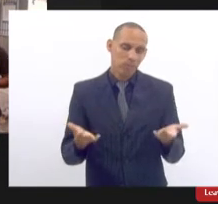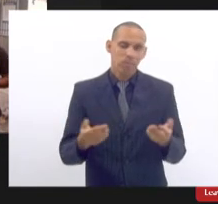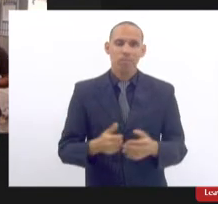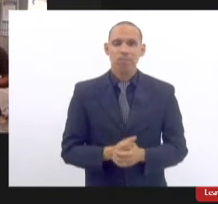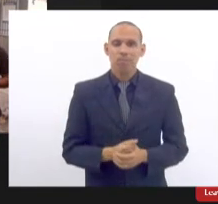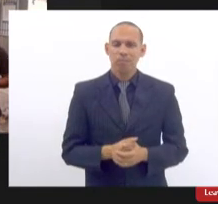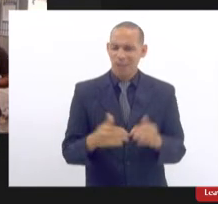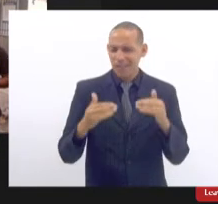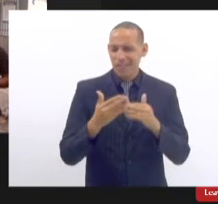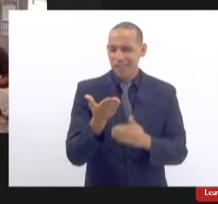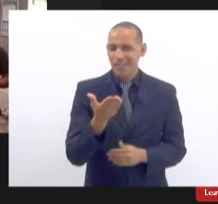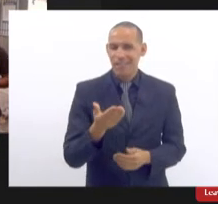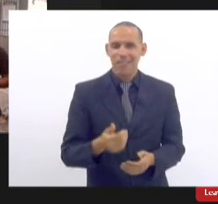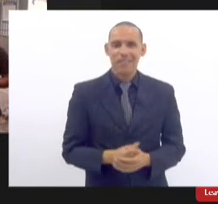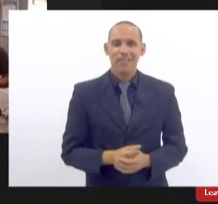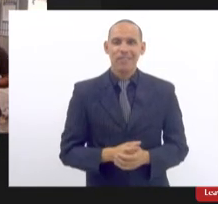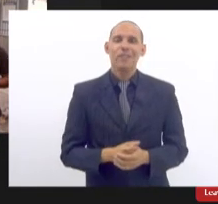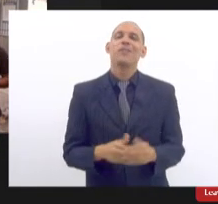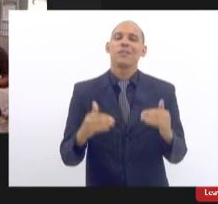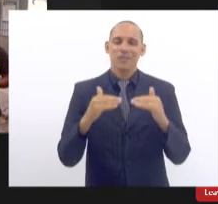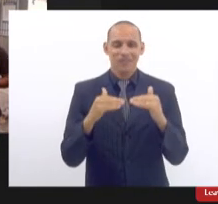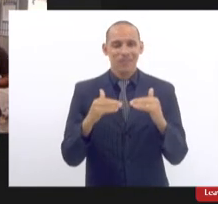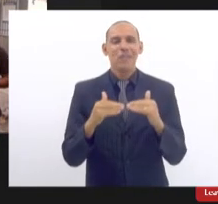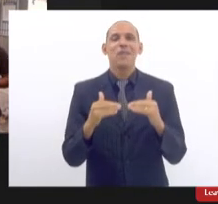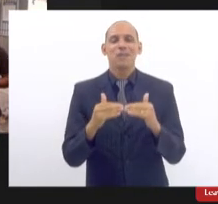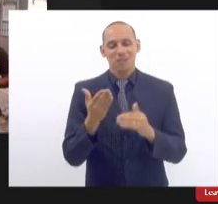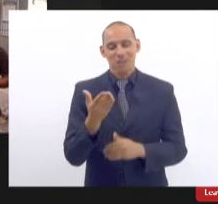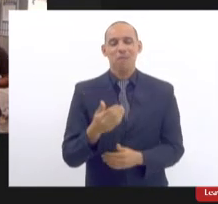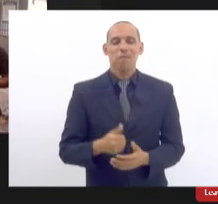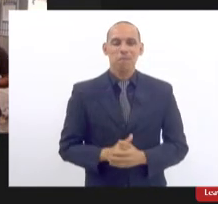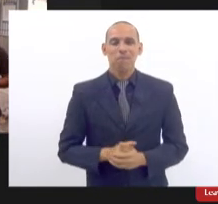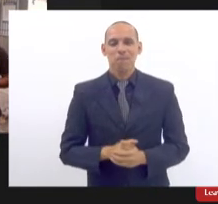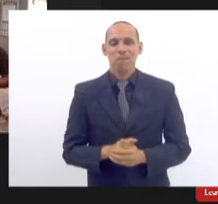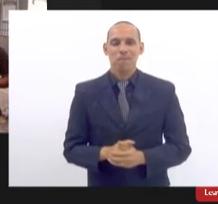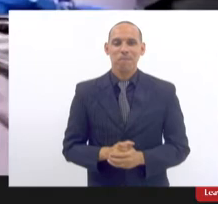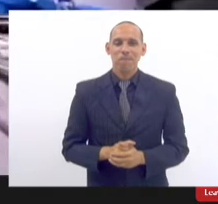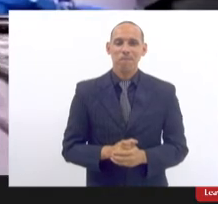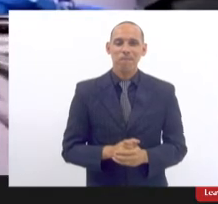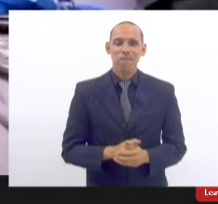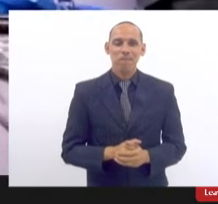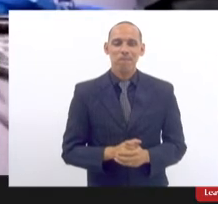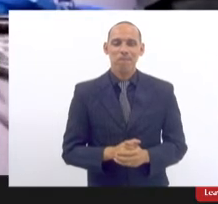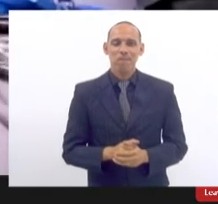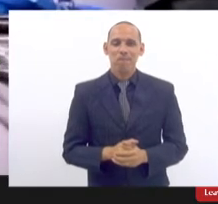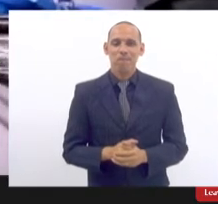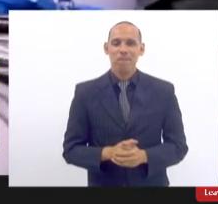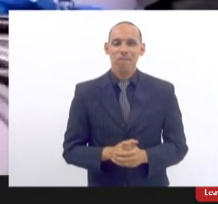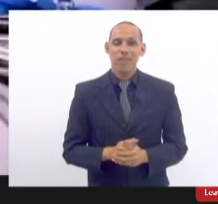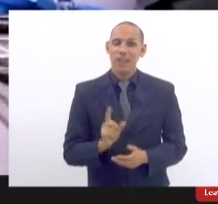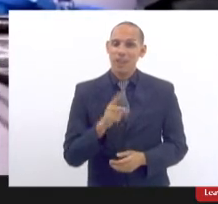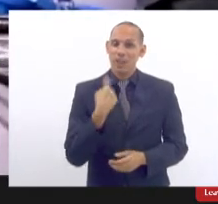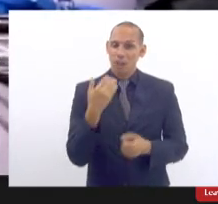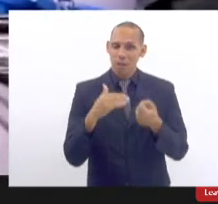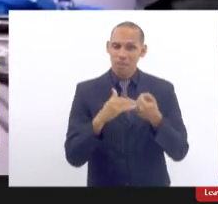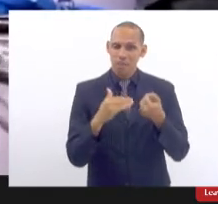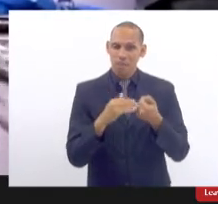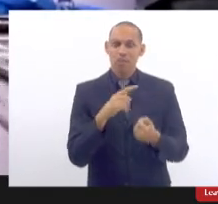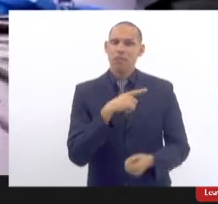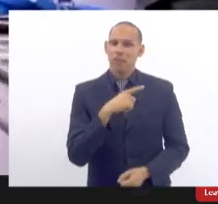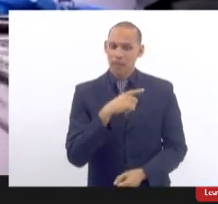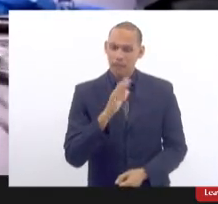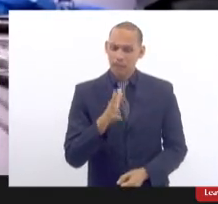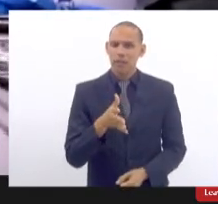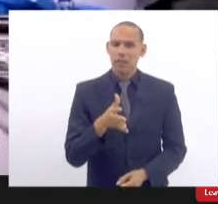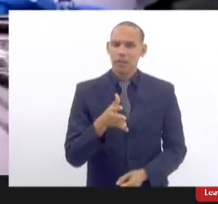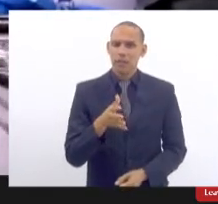a senhora concorda? Concordo concordo com o senhor sim acho que a gente tem já um banco de dados que